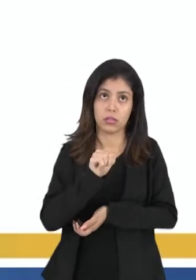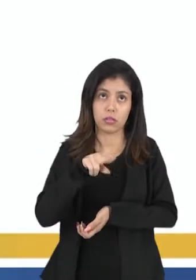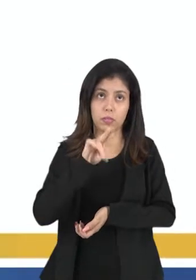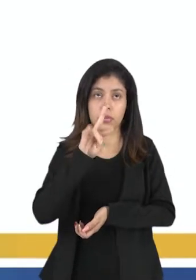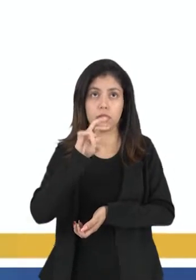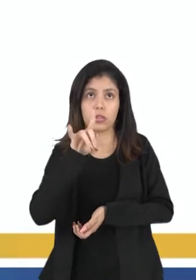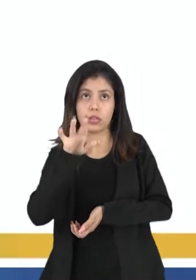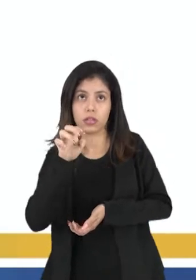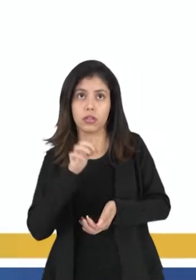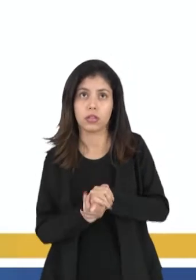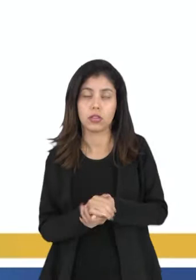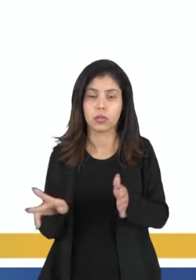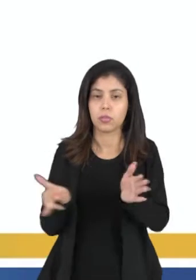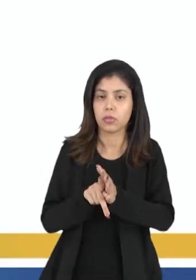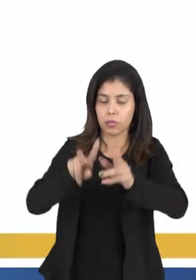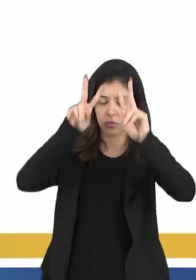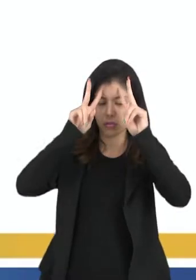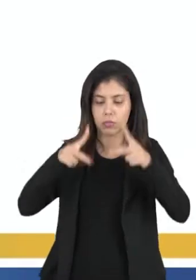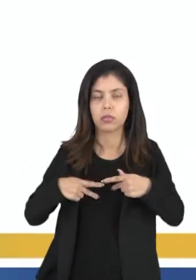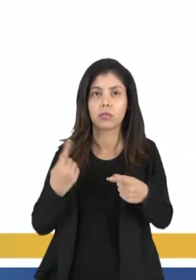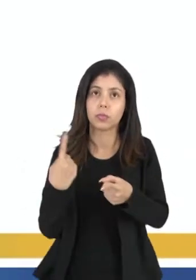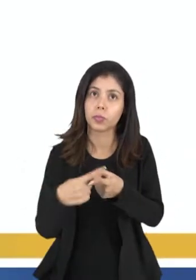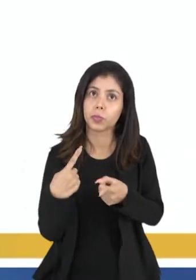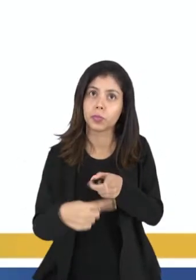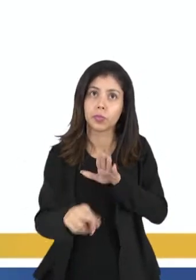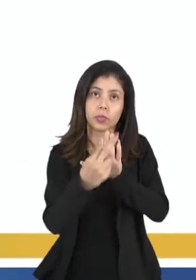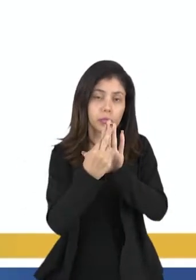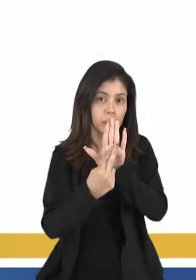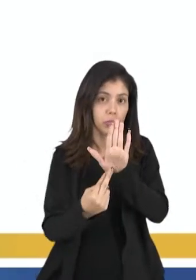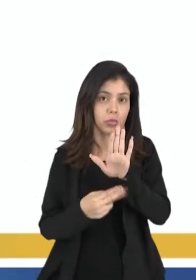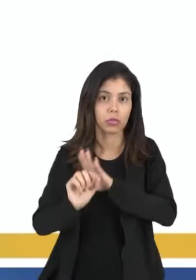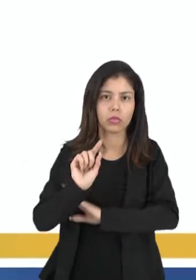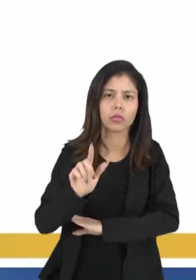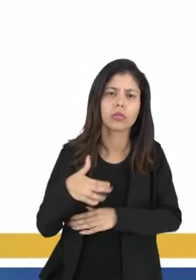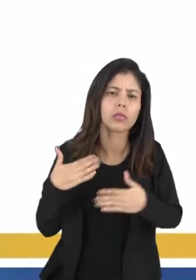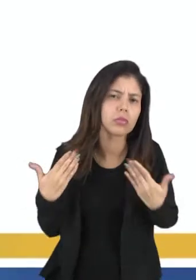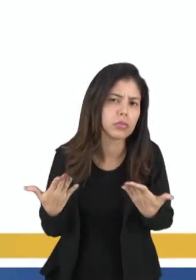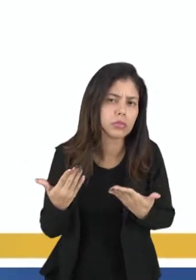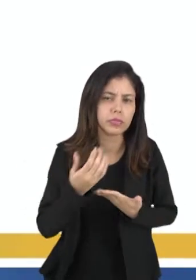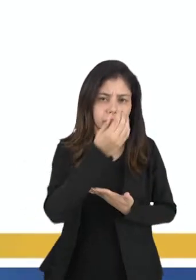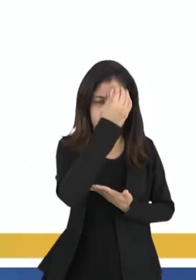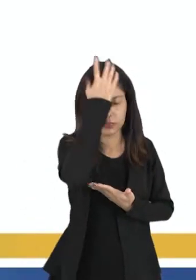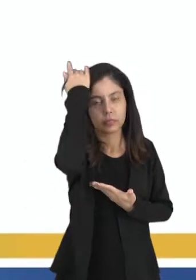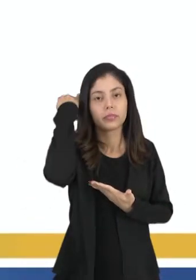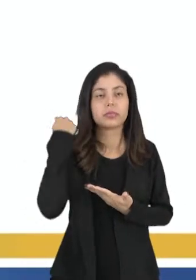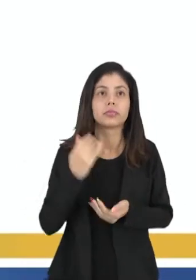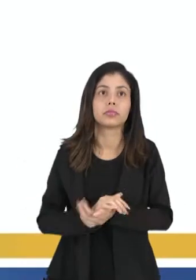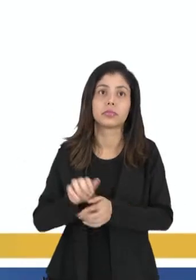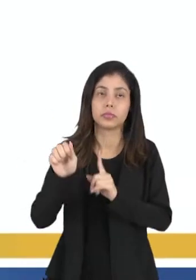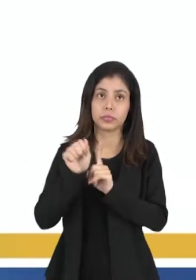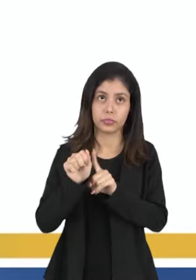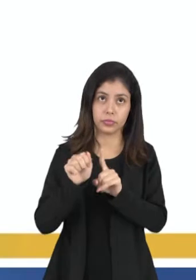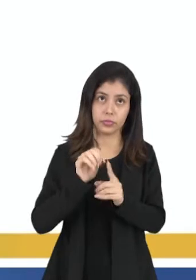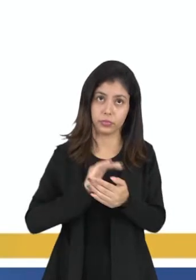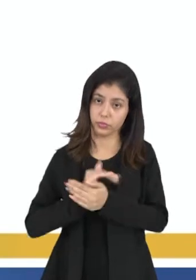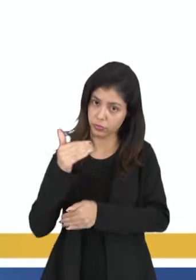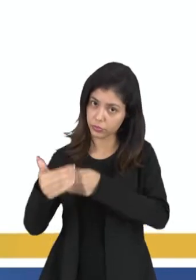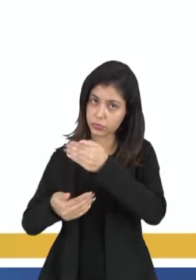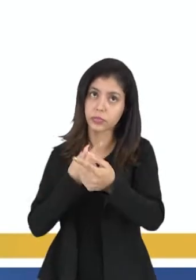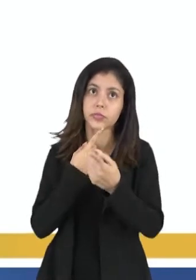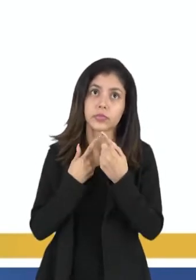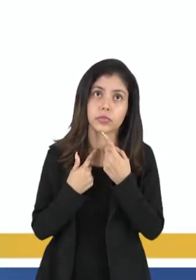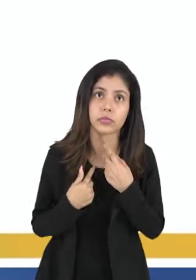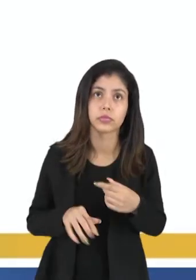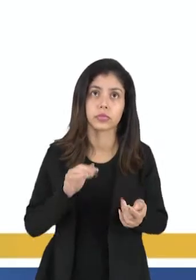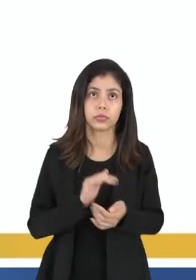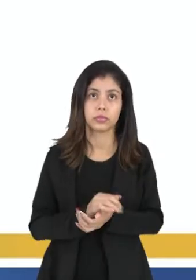ambiguidade inerente ao ser humano, porque as normas morais são. Então, alternativa A, decorrente da